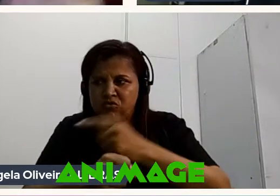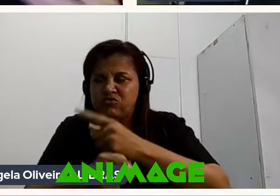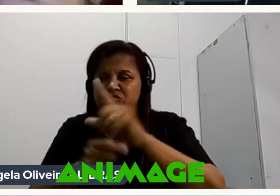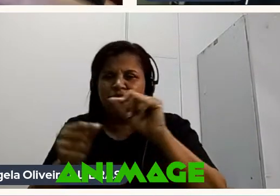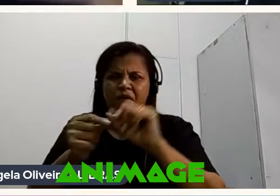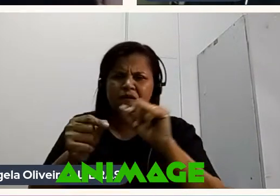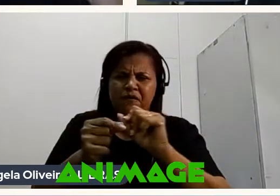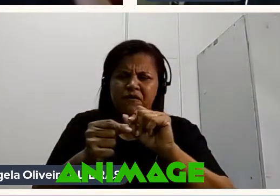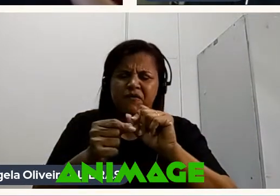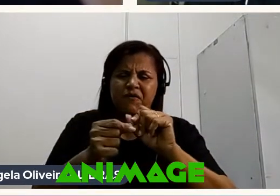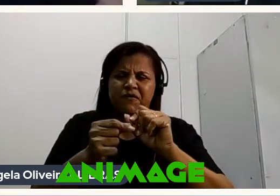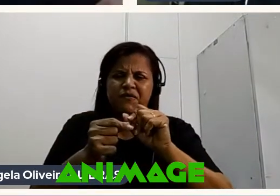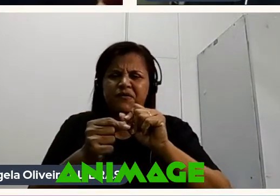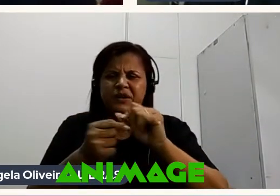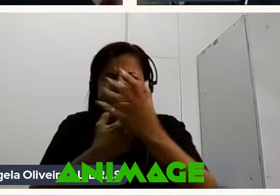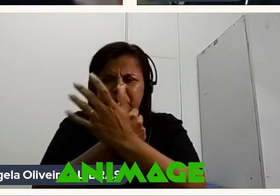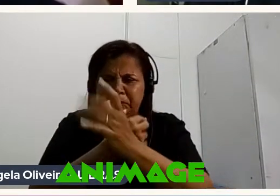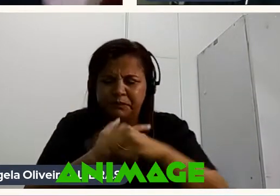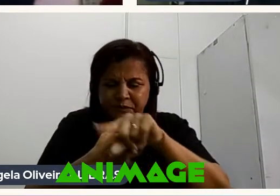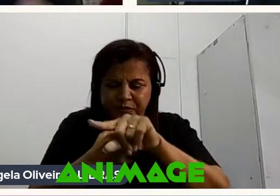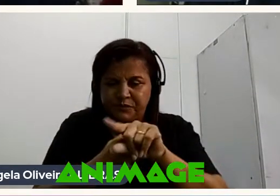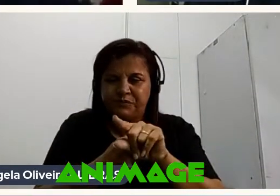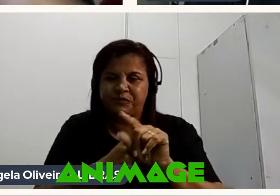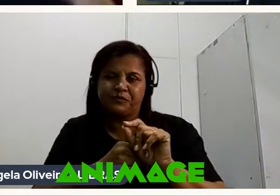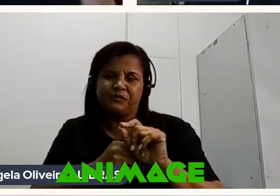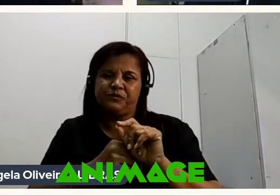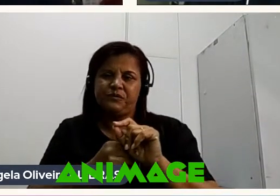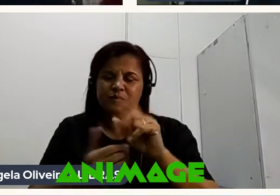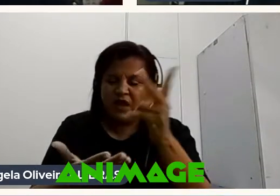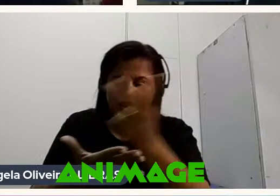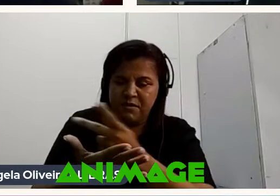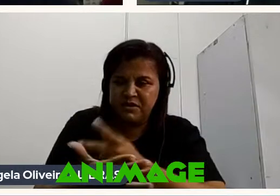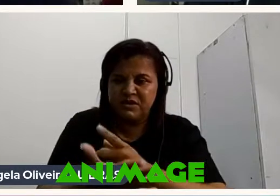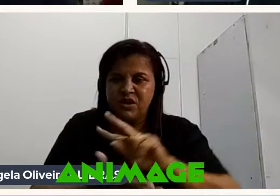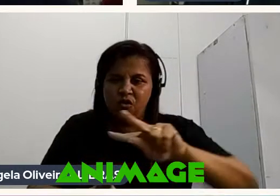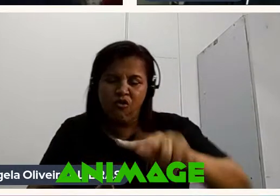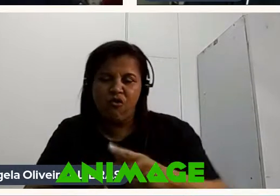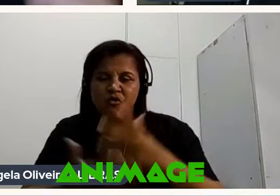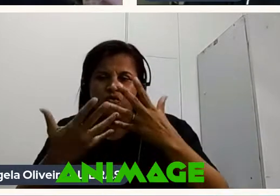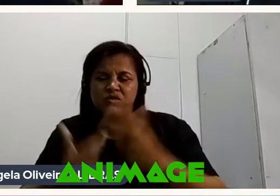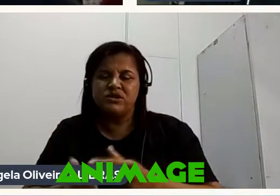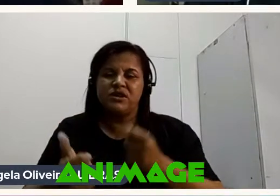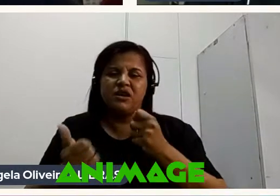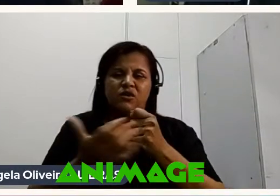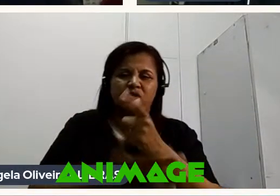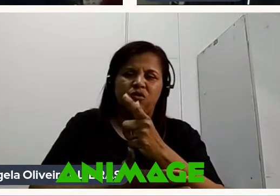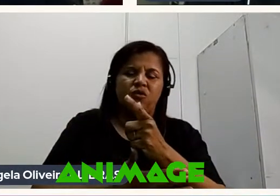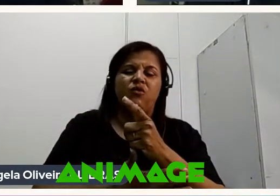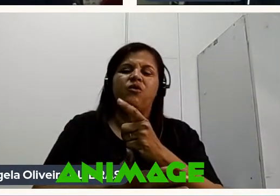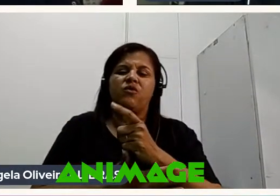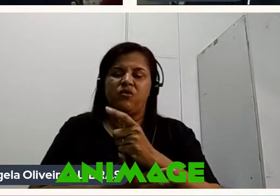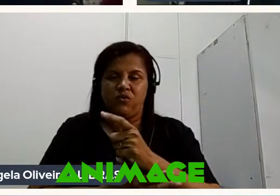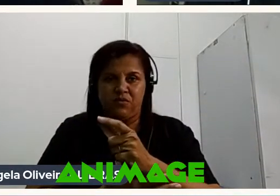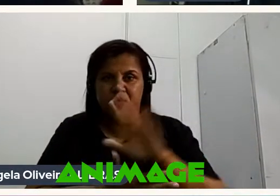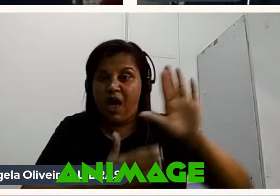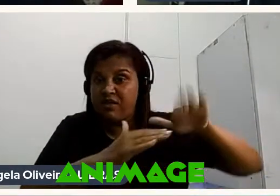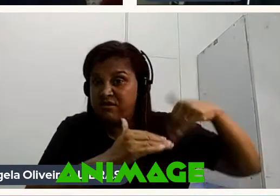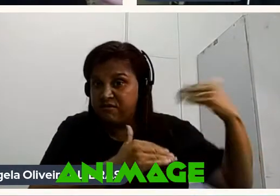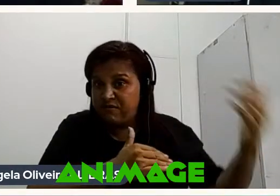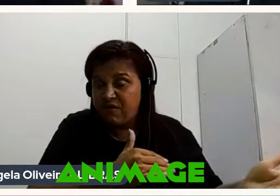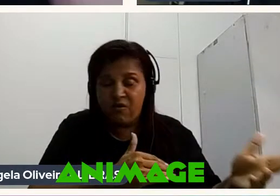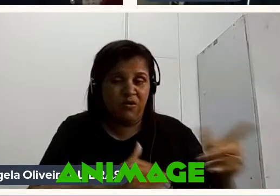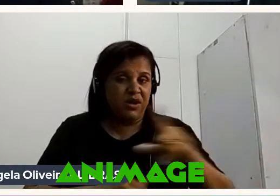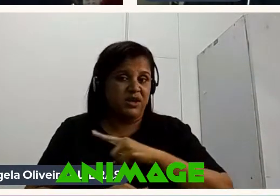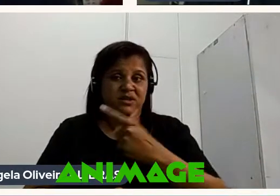Esqueletos Né Constrói esses rigs De animação Ou você até consegue Comprar Importado Comprar de fora Se você não tem